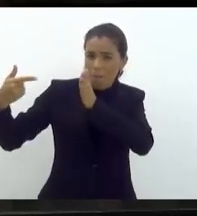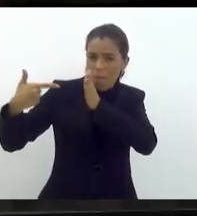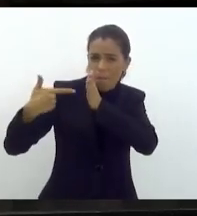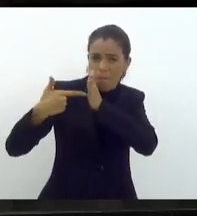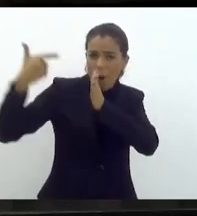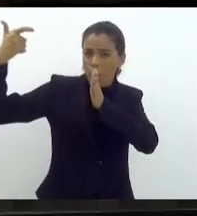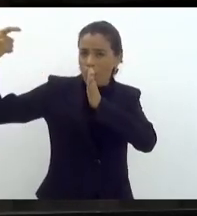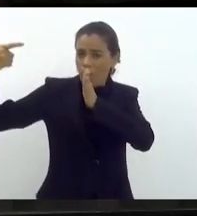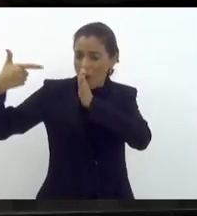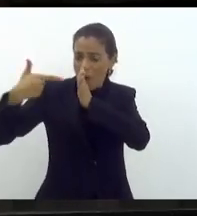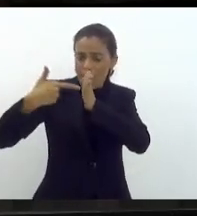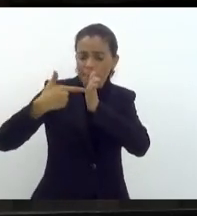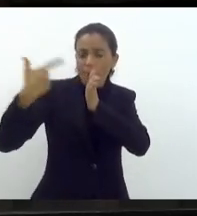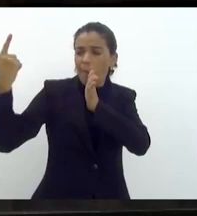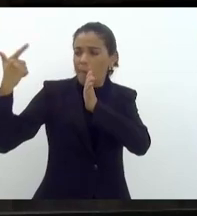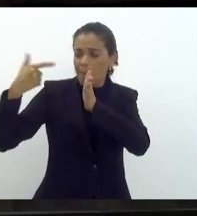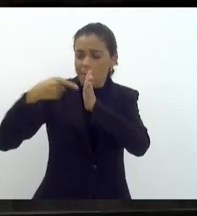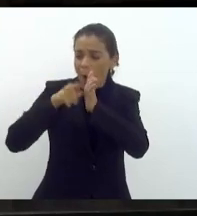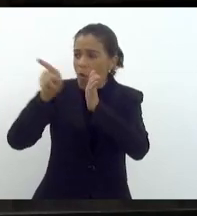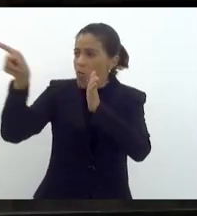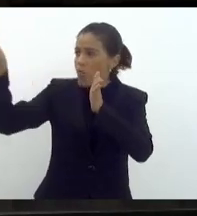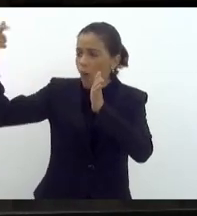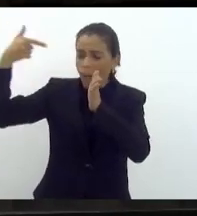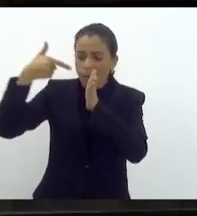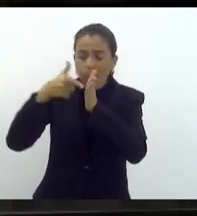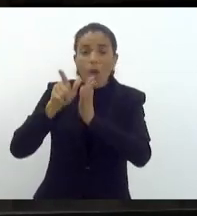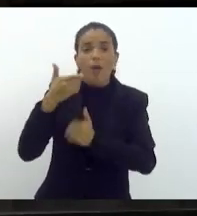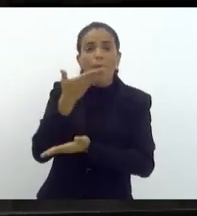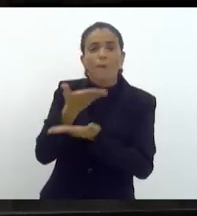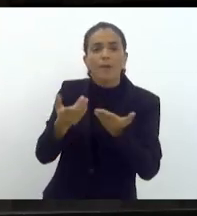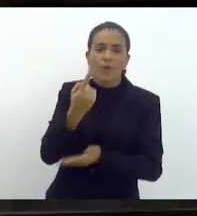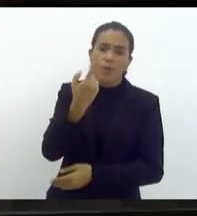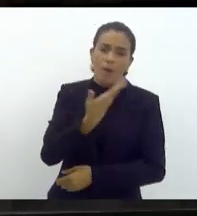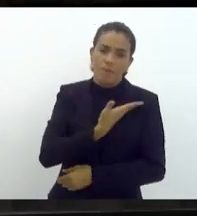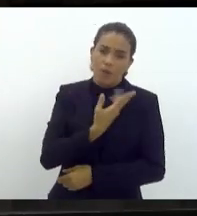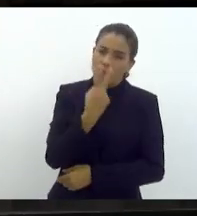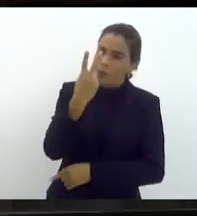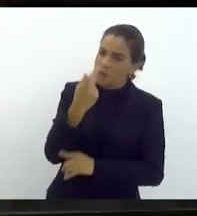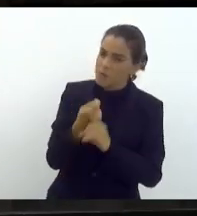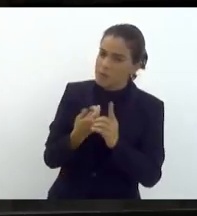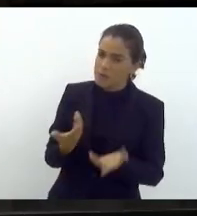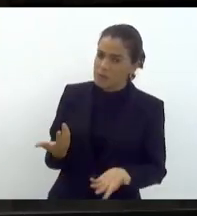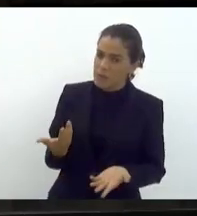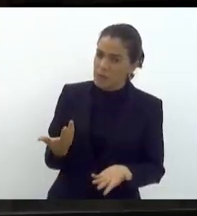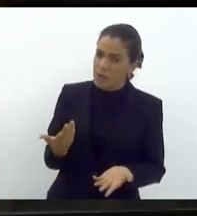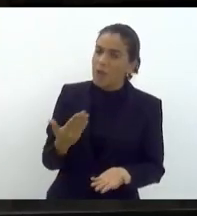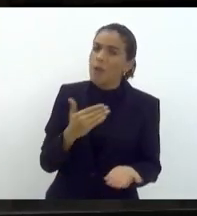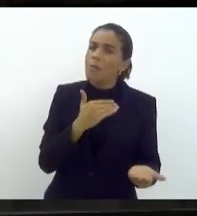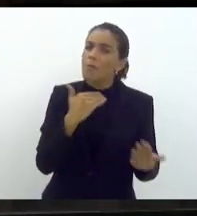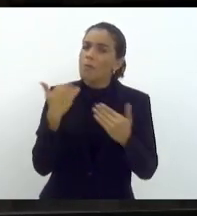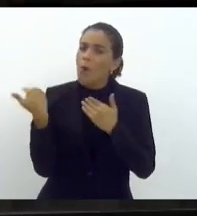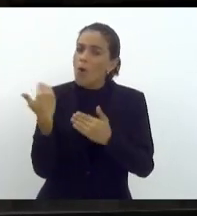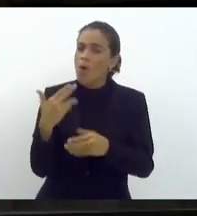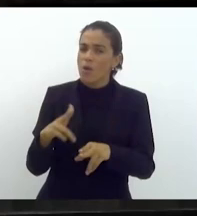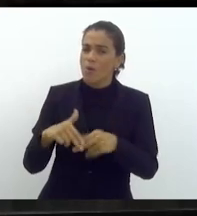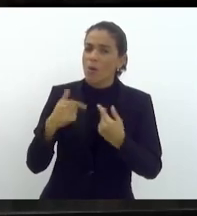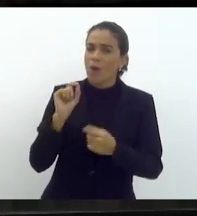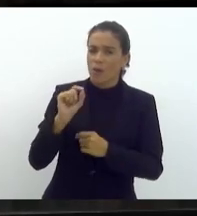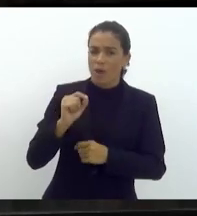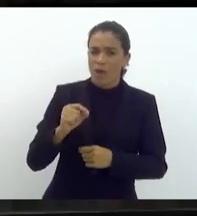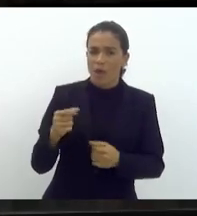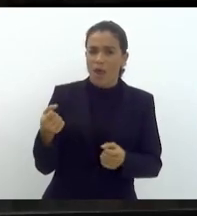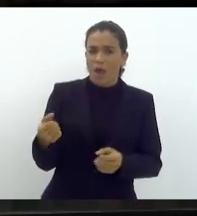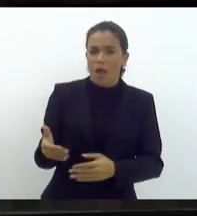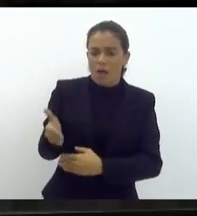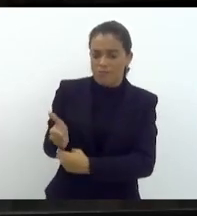aqui nessa casa, Tia Ju, porque eu perdi um amigo agora tem uns dois meses, perdeu a vida porque tomou um tiro na porta da viatura